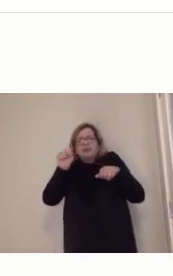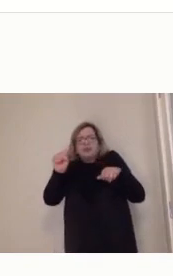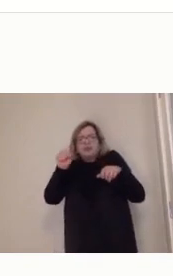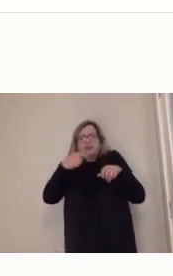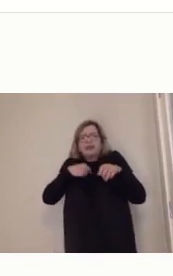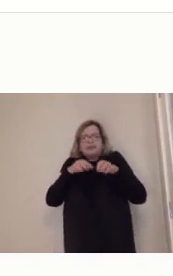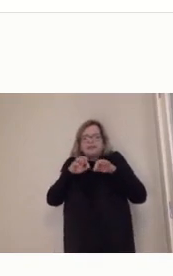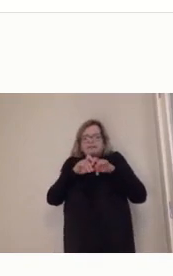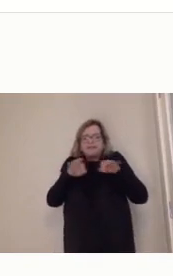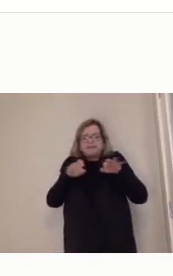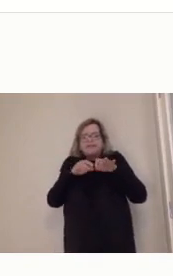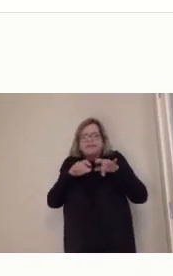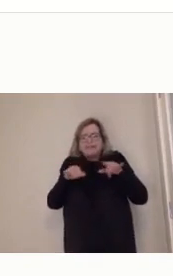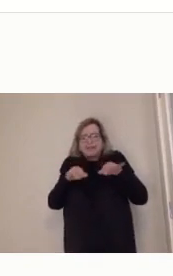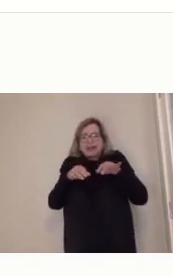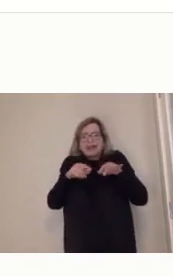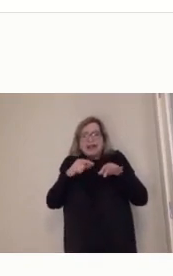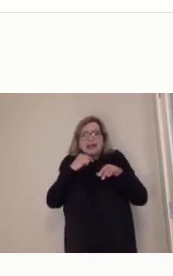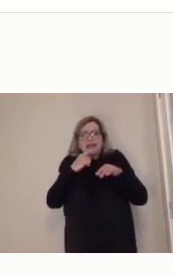pergunta?